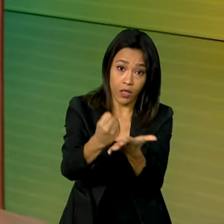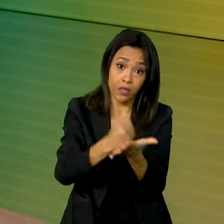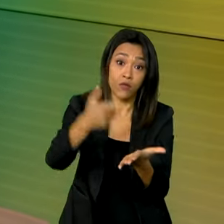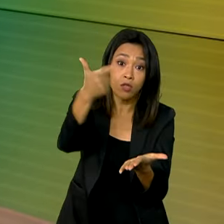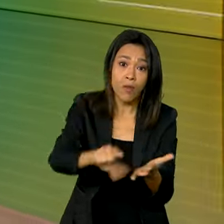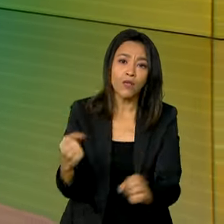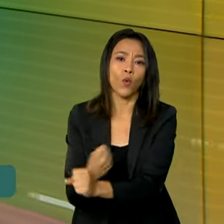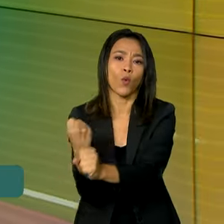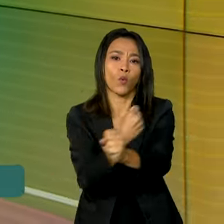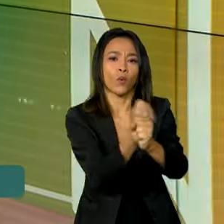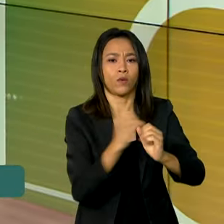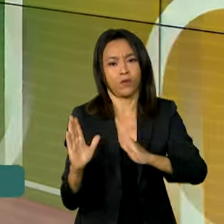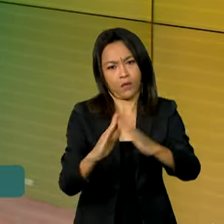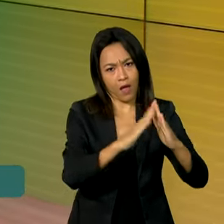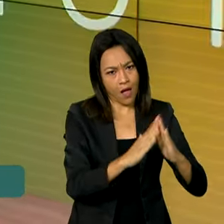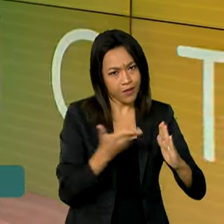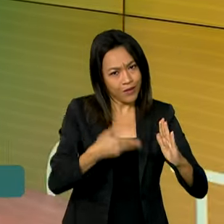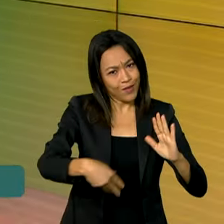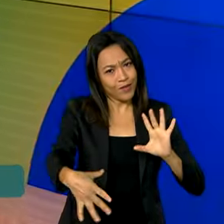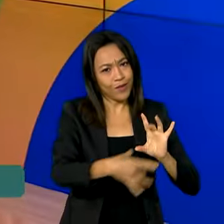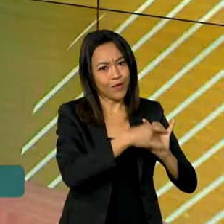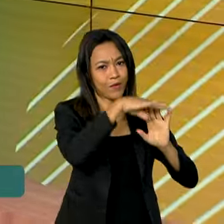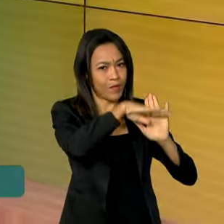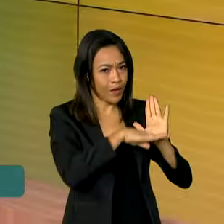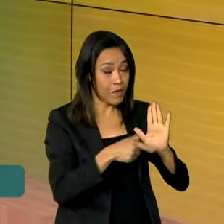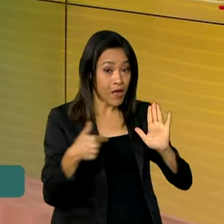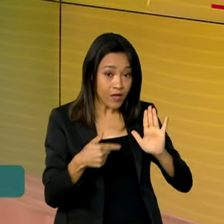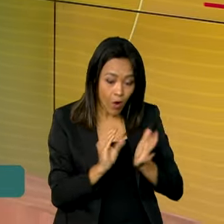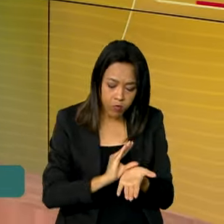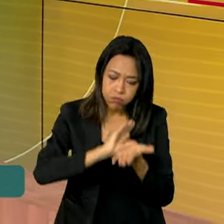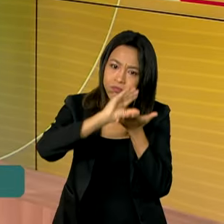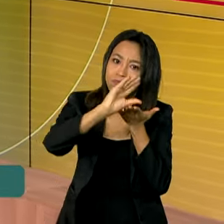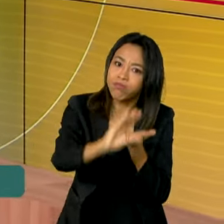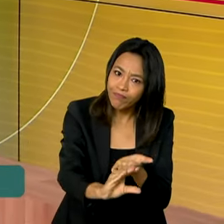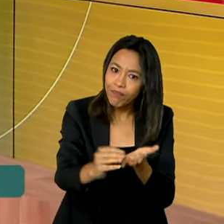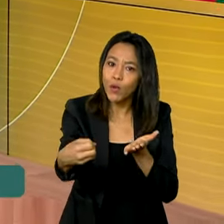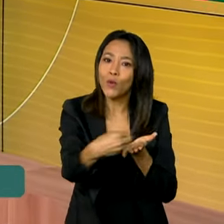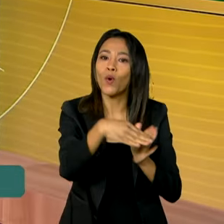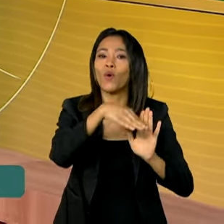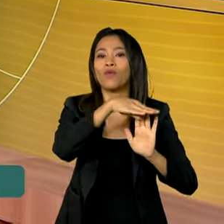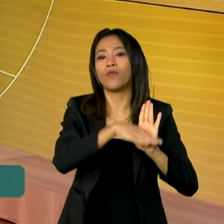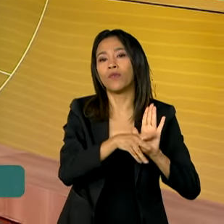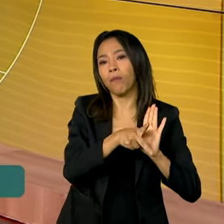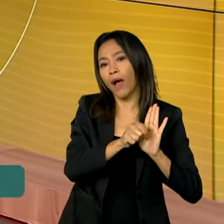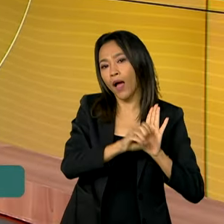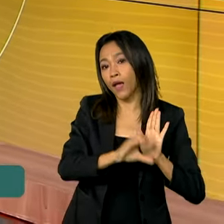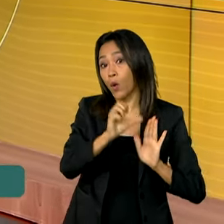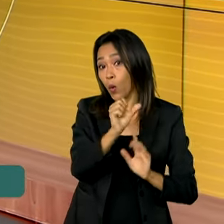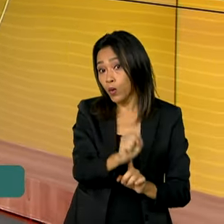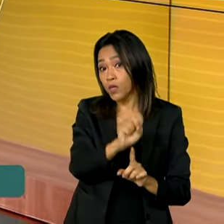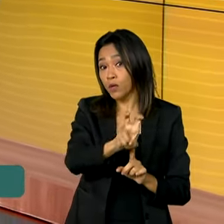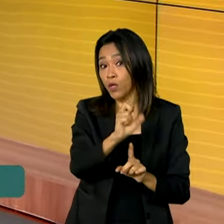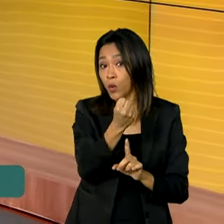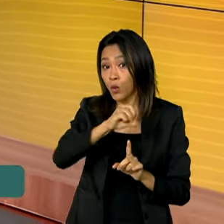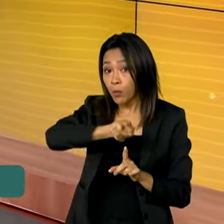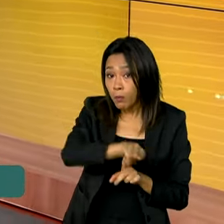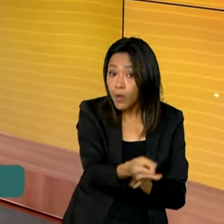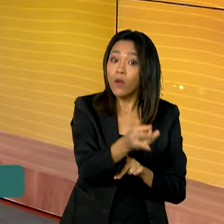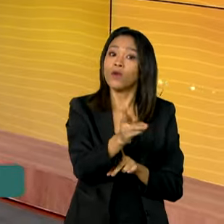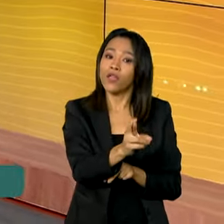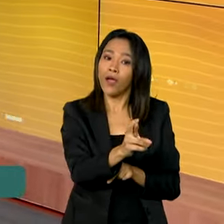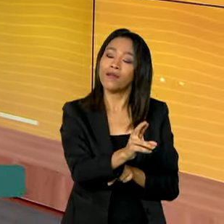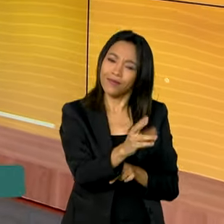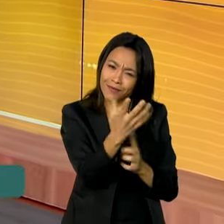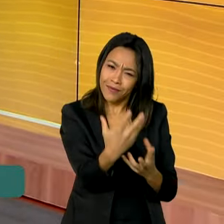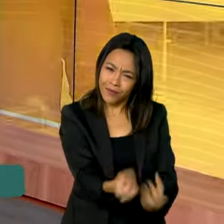unidades do Minha Casa Minha Vida. O investimento pelo novo PAC é de mais de 858 milhões de reais.